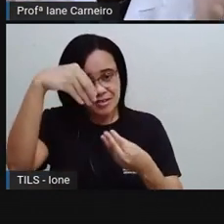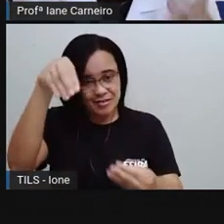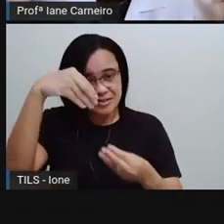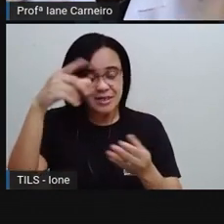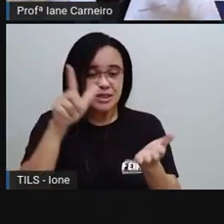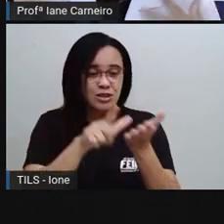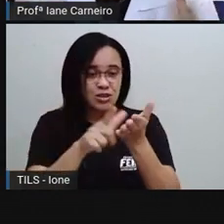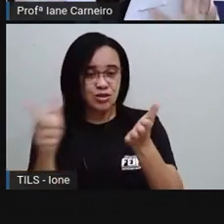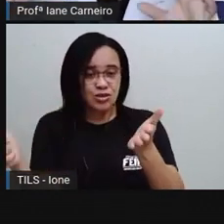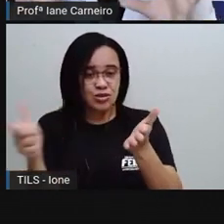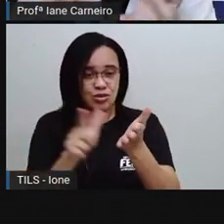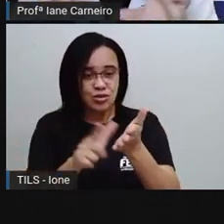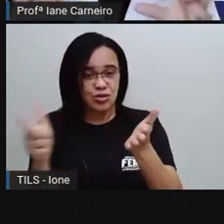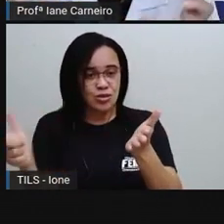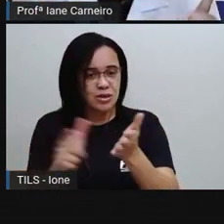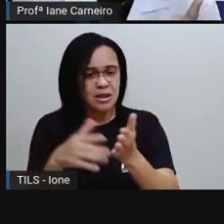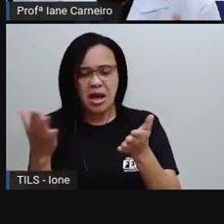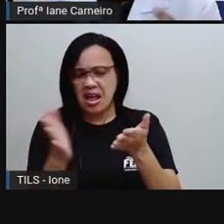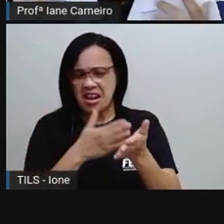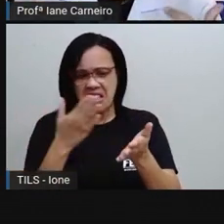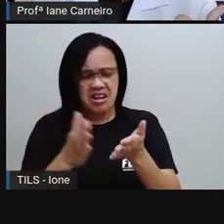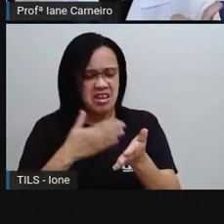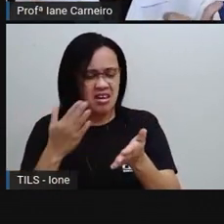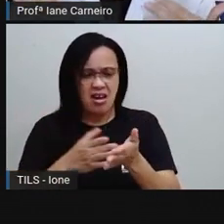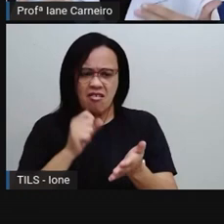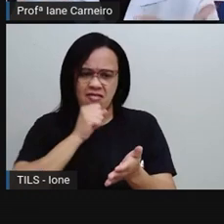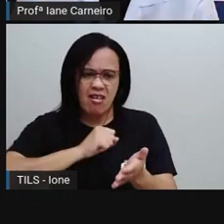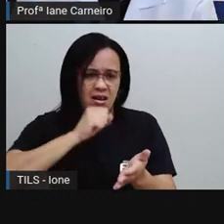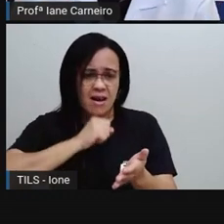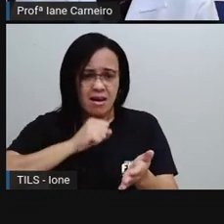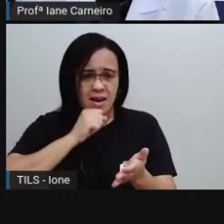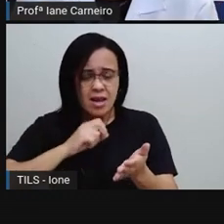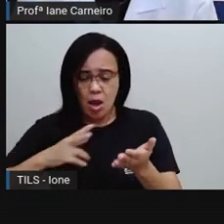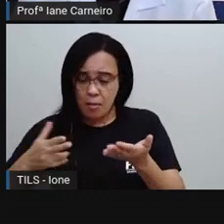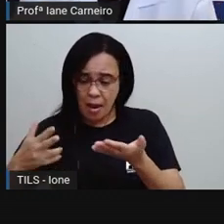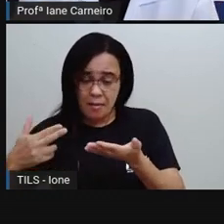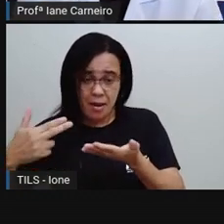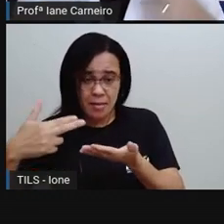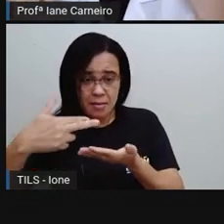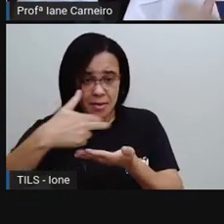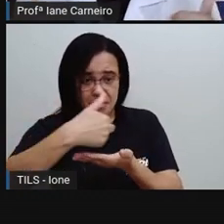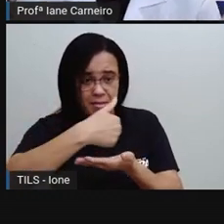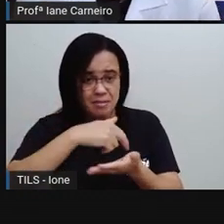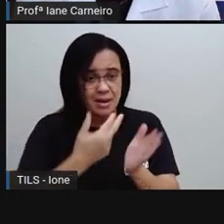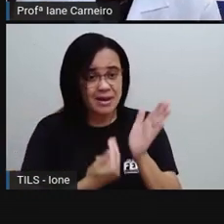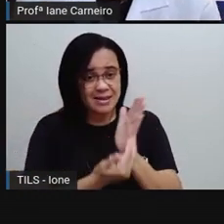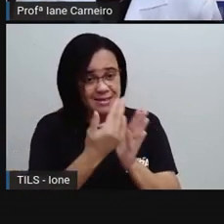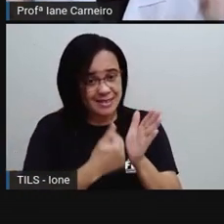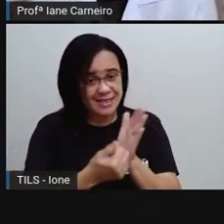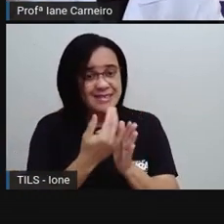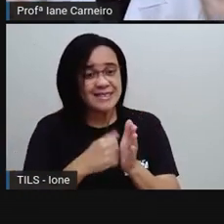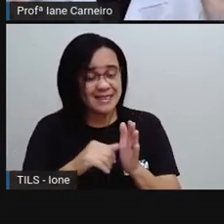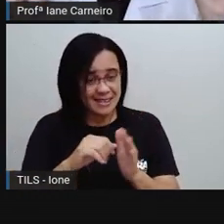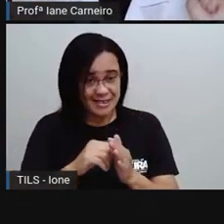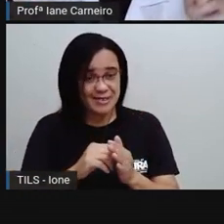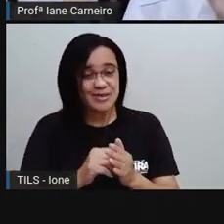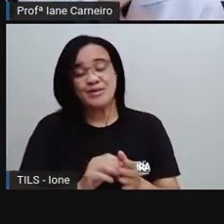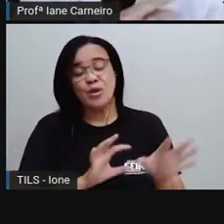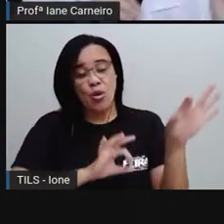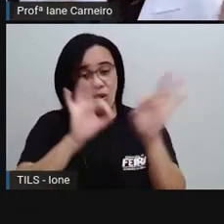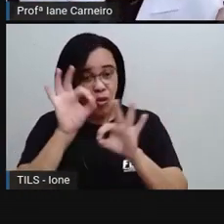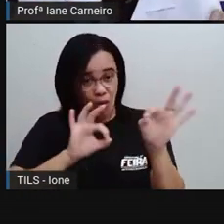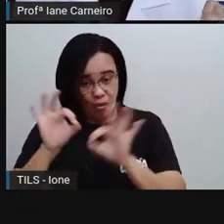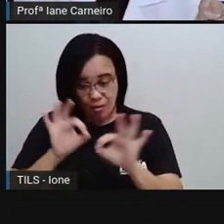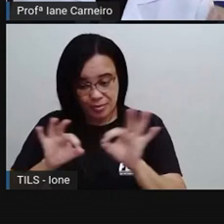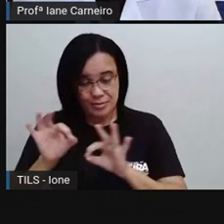em casa de livros antigos. Vocês podem recortar figuras legais, né? Decorar bem bacana e colocar, né?